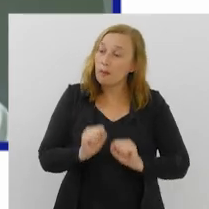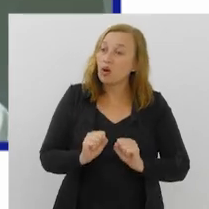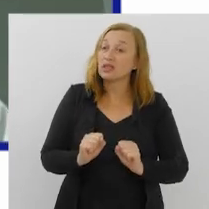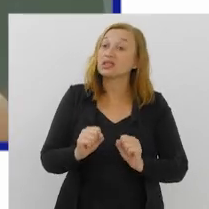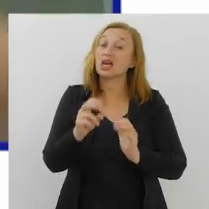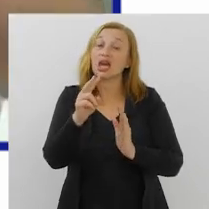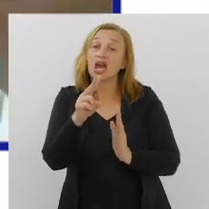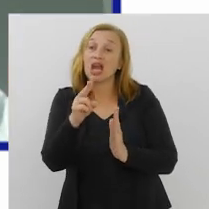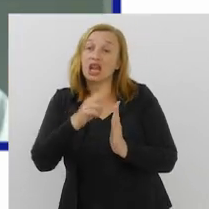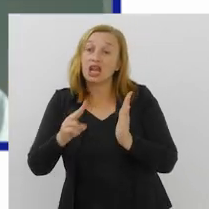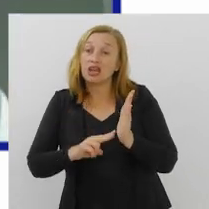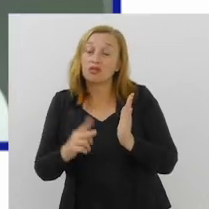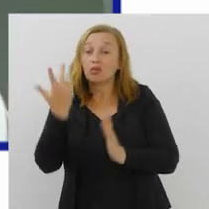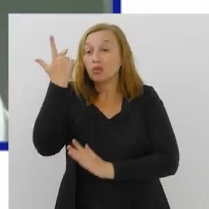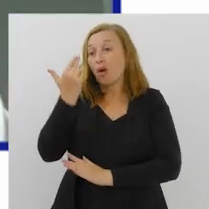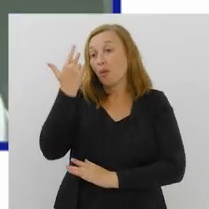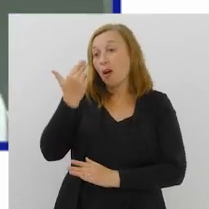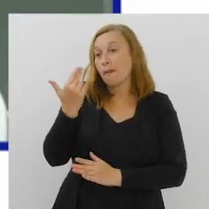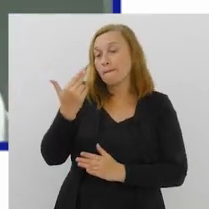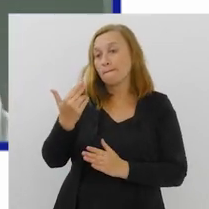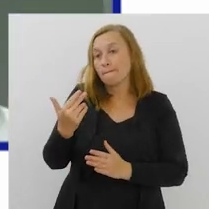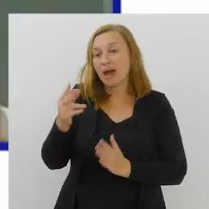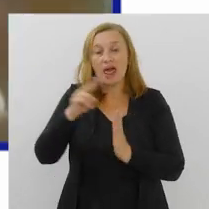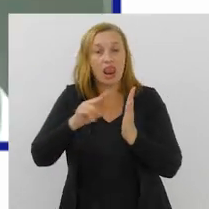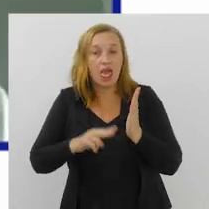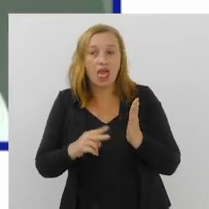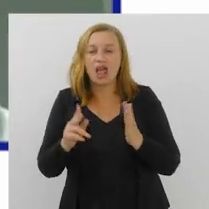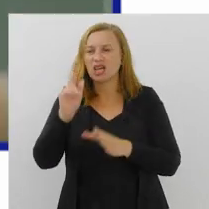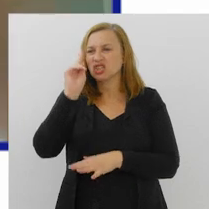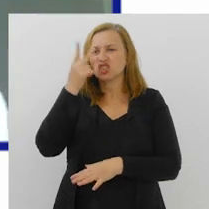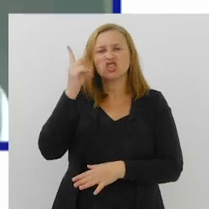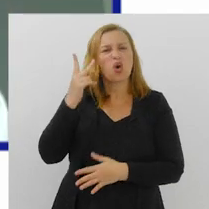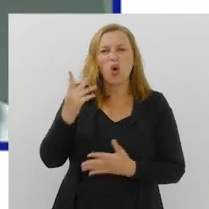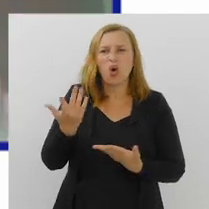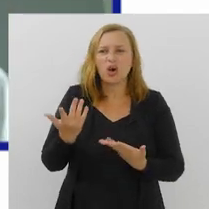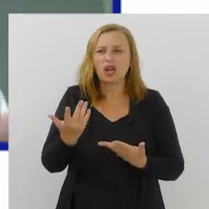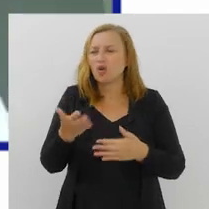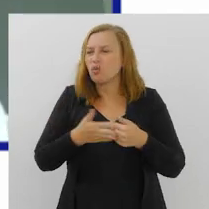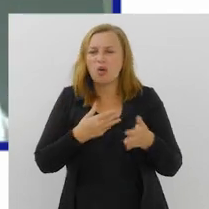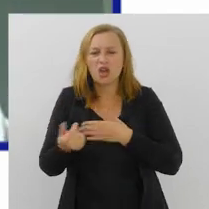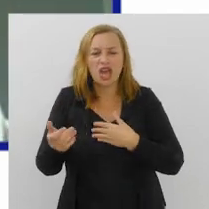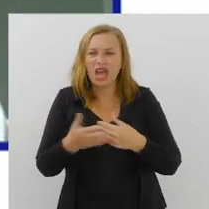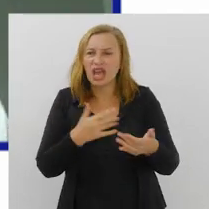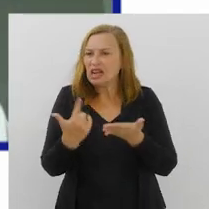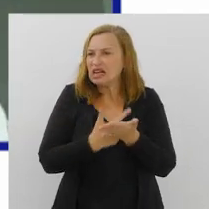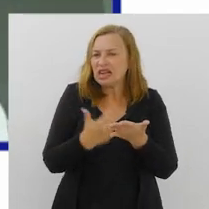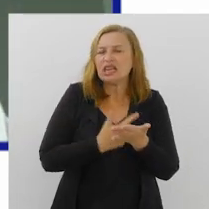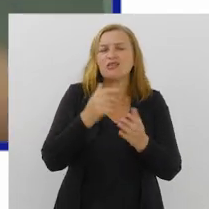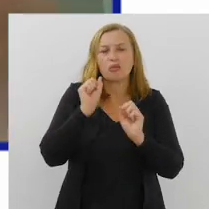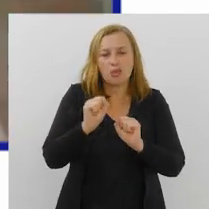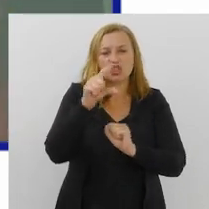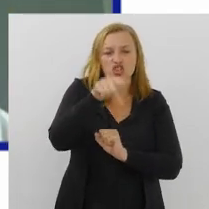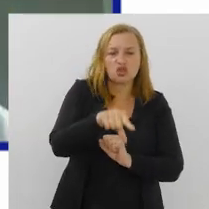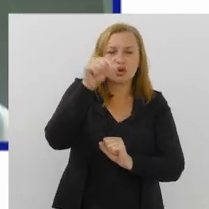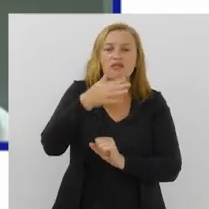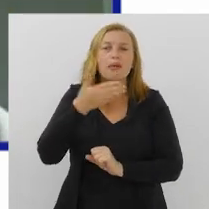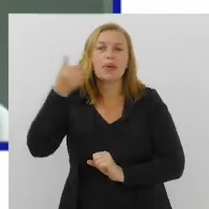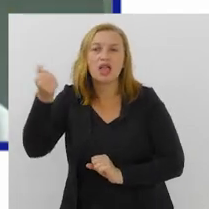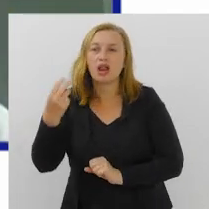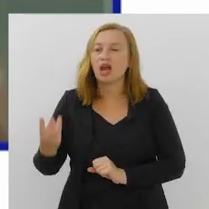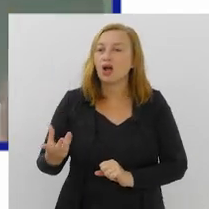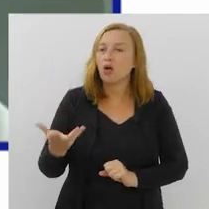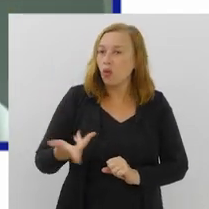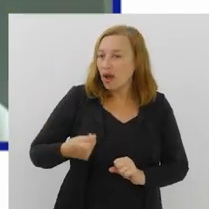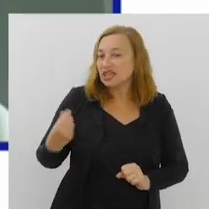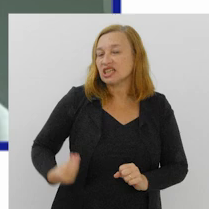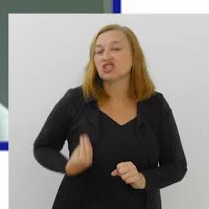podendo ser até de histórias. O livro que ele quiser, com isso, vai poder melhorar